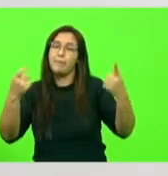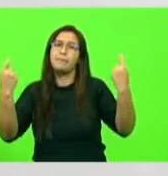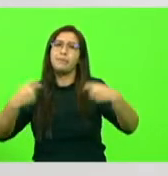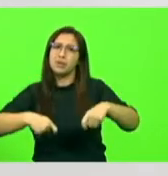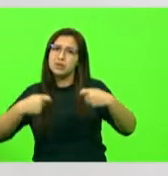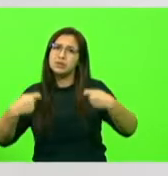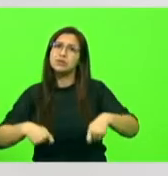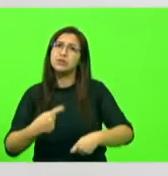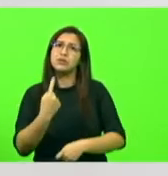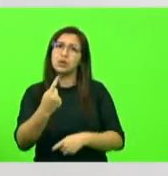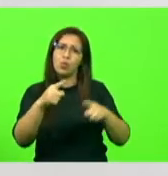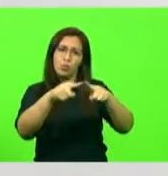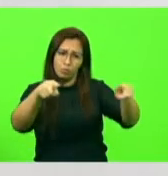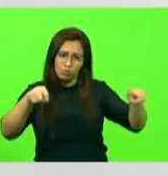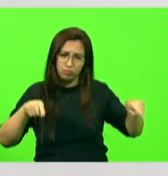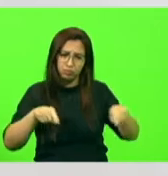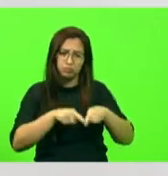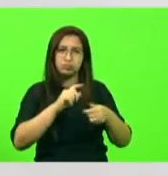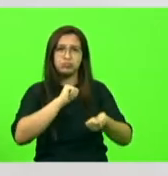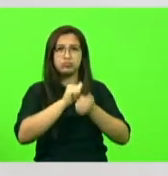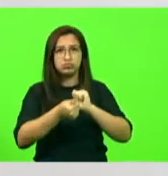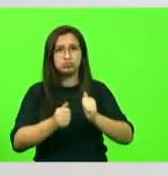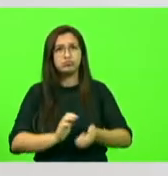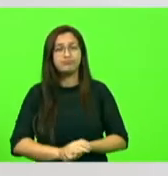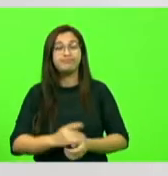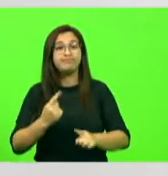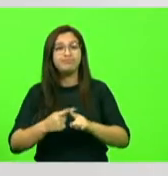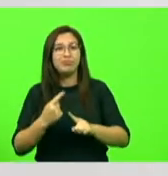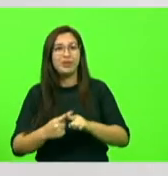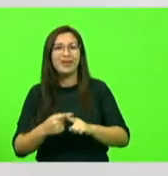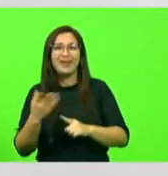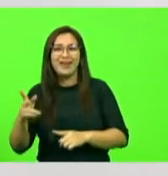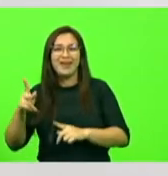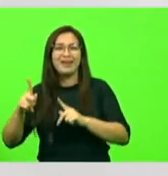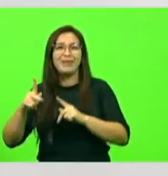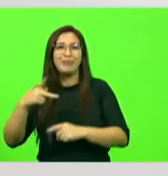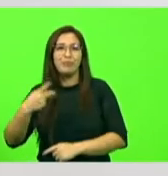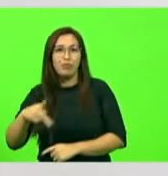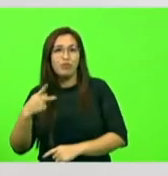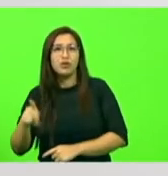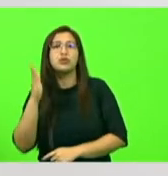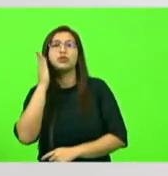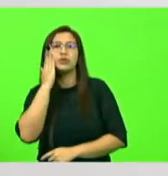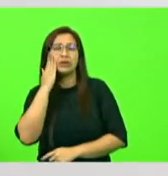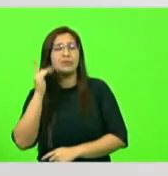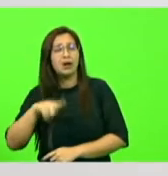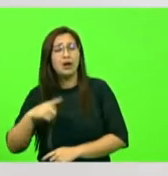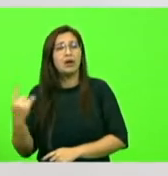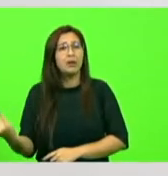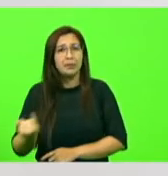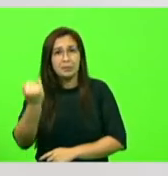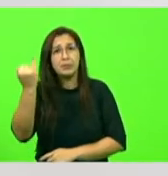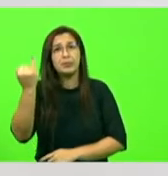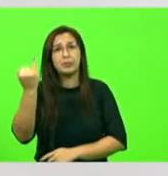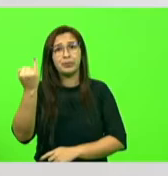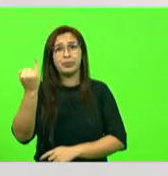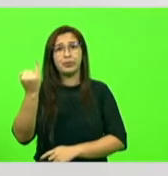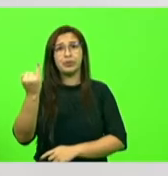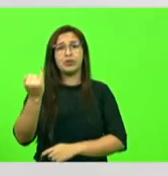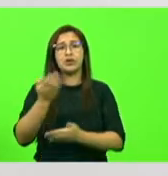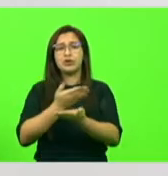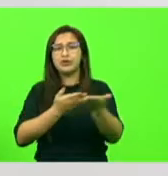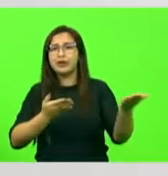de uma quadra de esporte. Porque quem é educador sabe da importância de um espaço desse para atender a